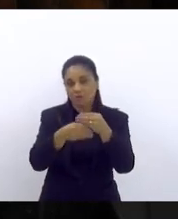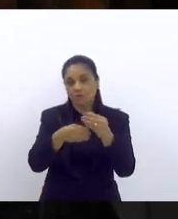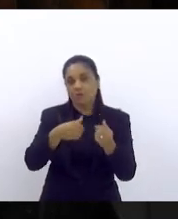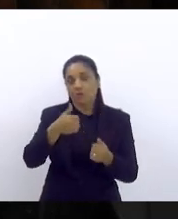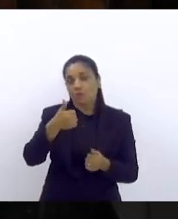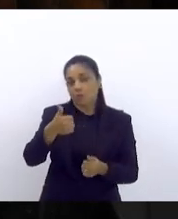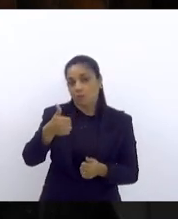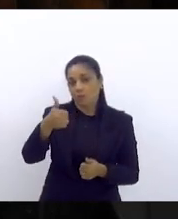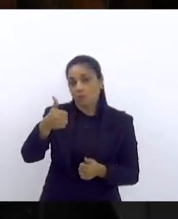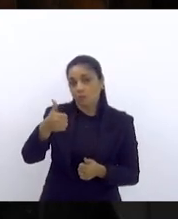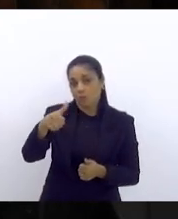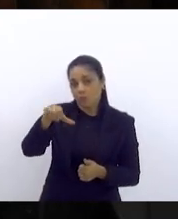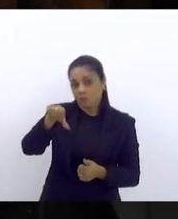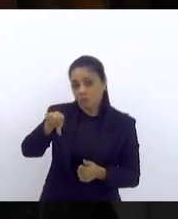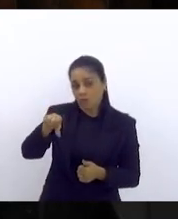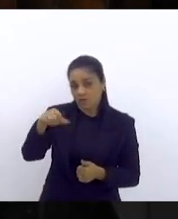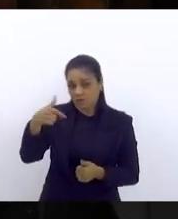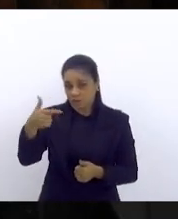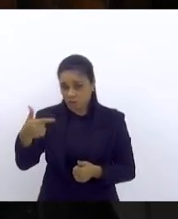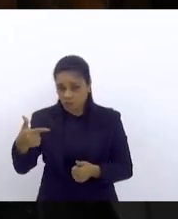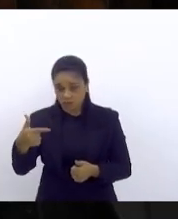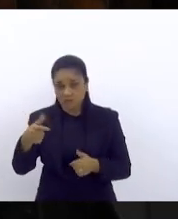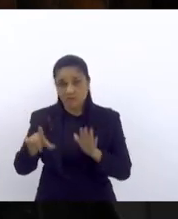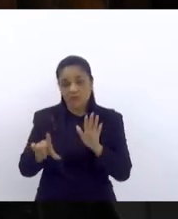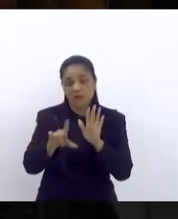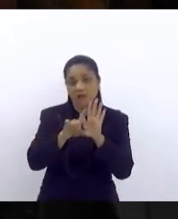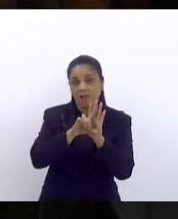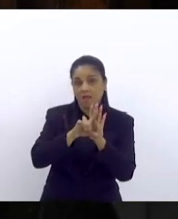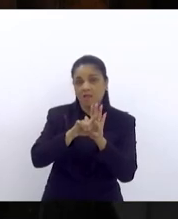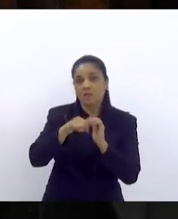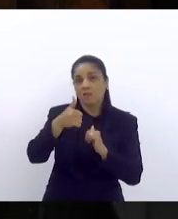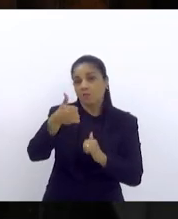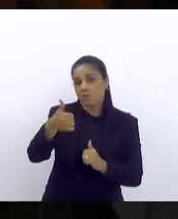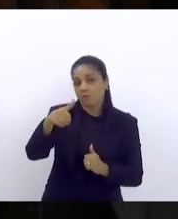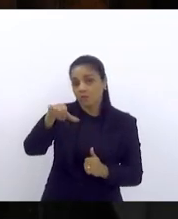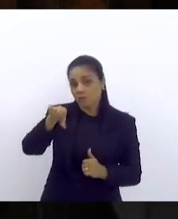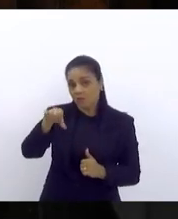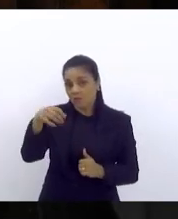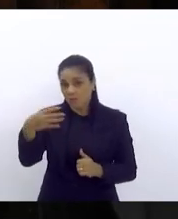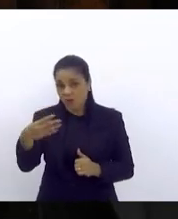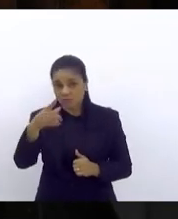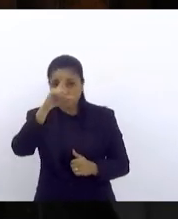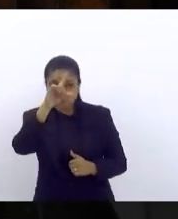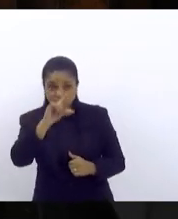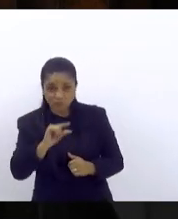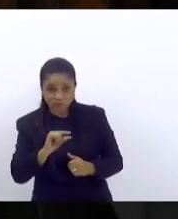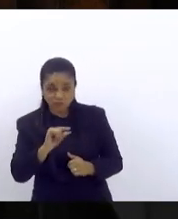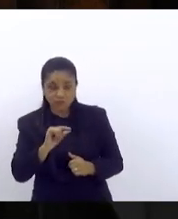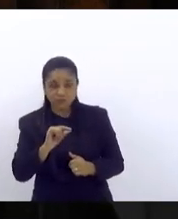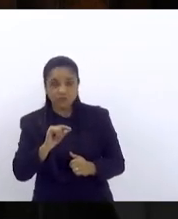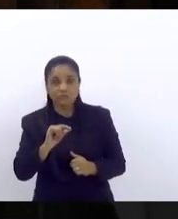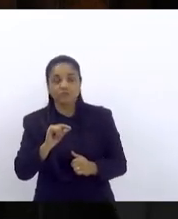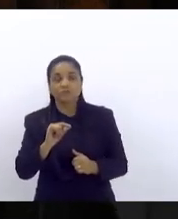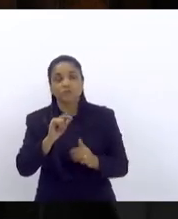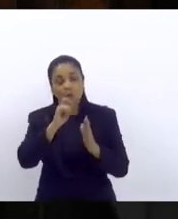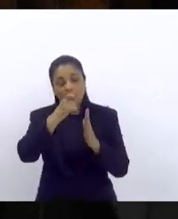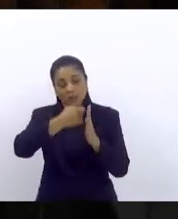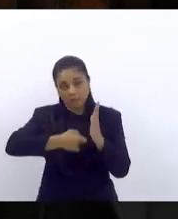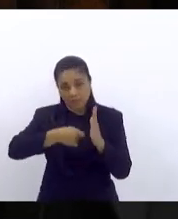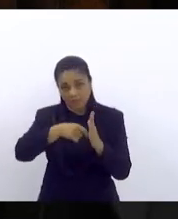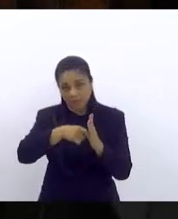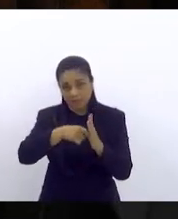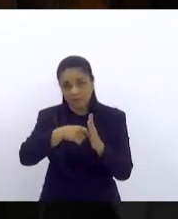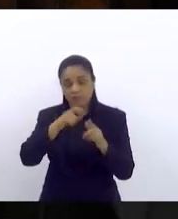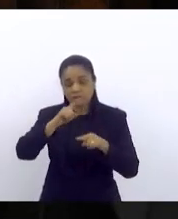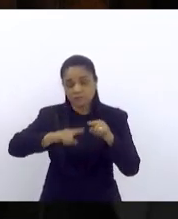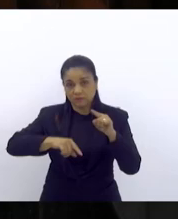e 194 que reduziu a tarifa de alguns serviços e produtos